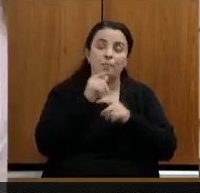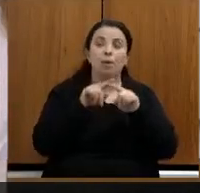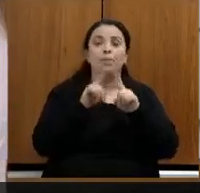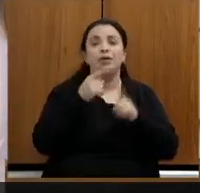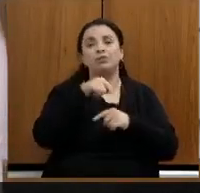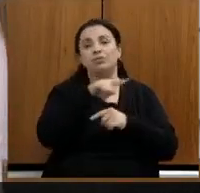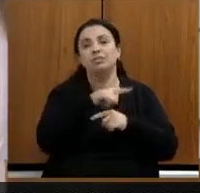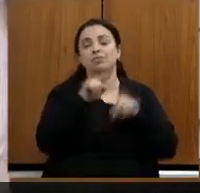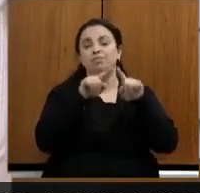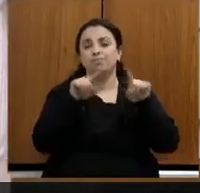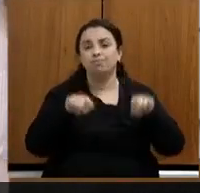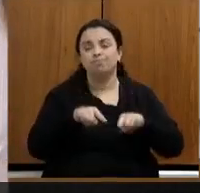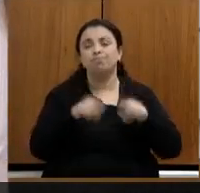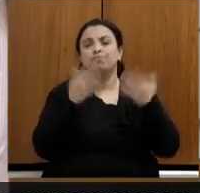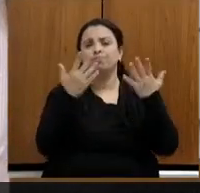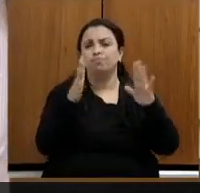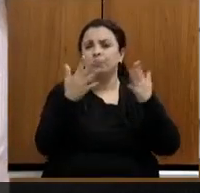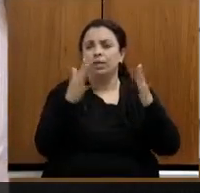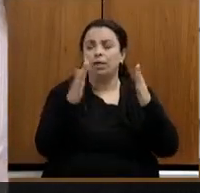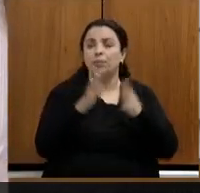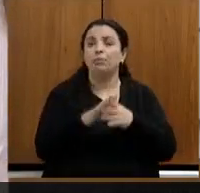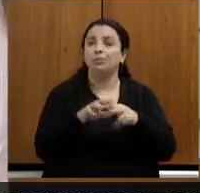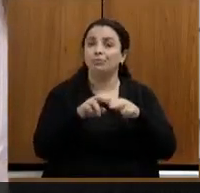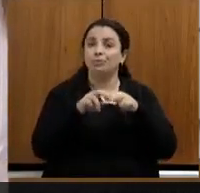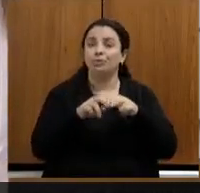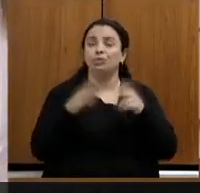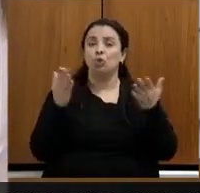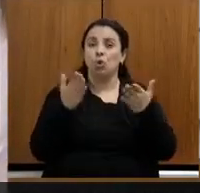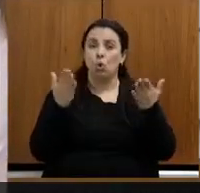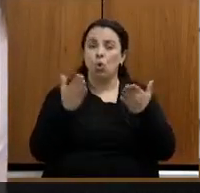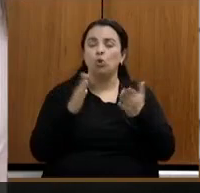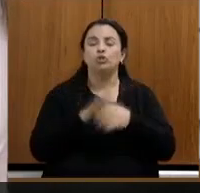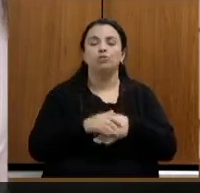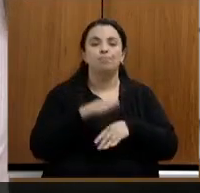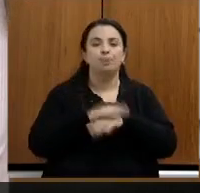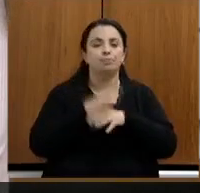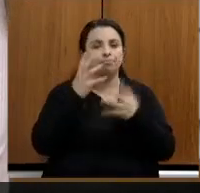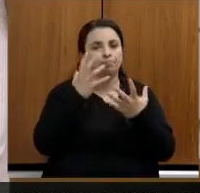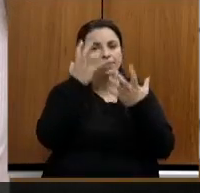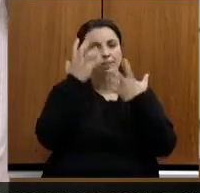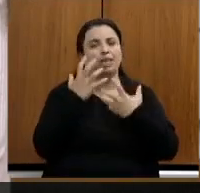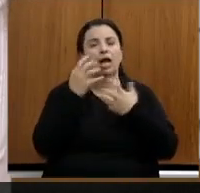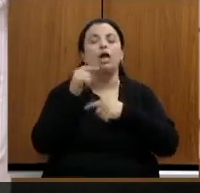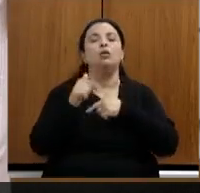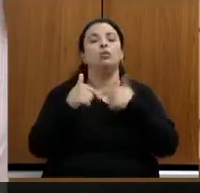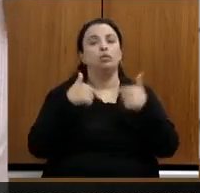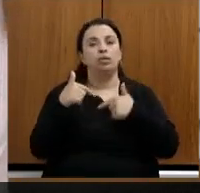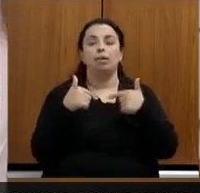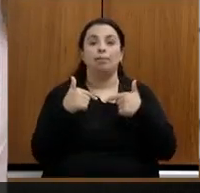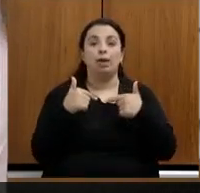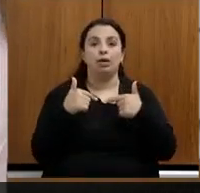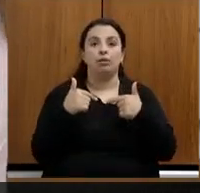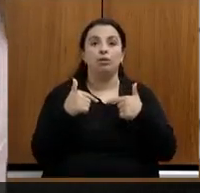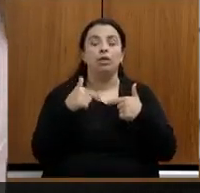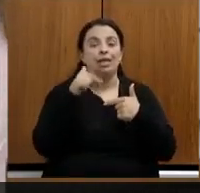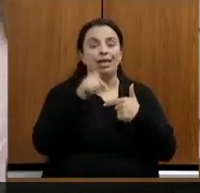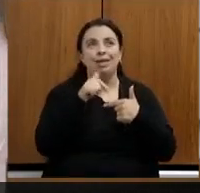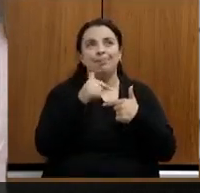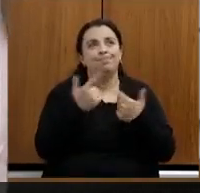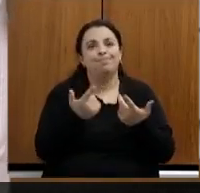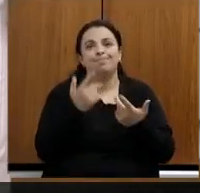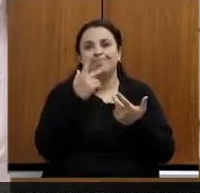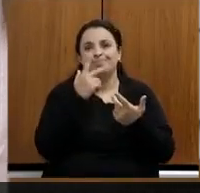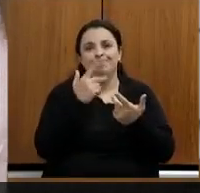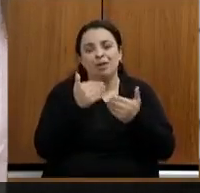porque tudo hoje é muito mais célere e o caminho é para que seja cada vez mais